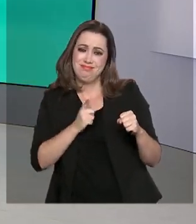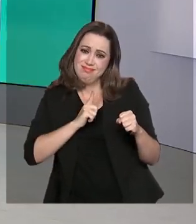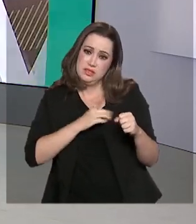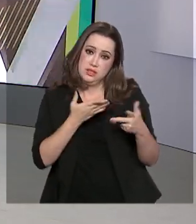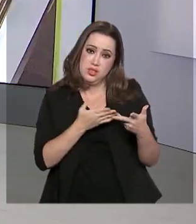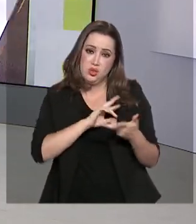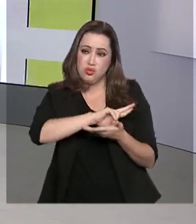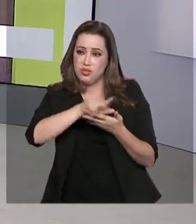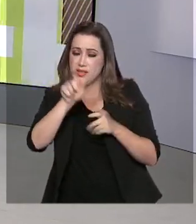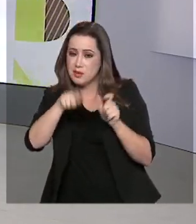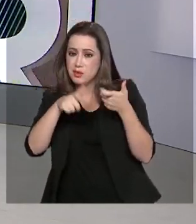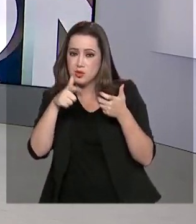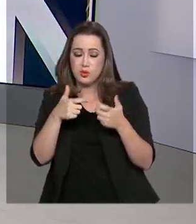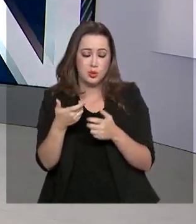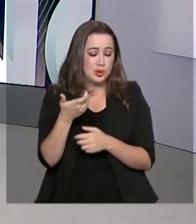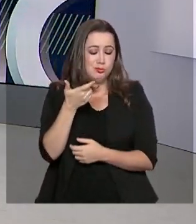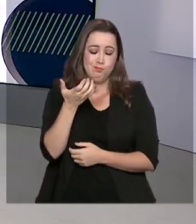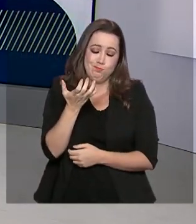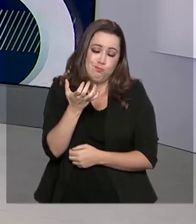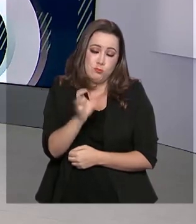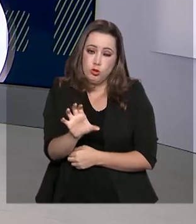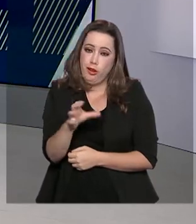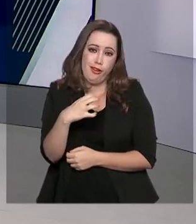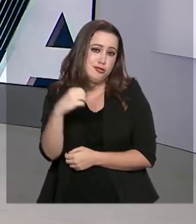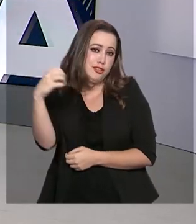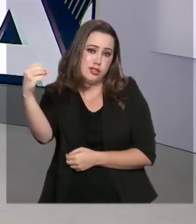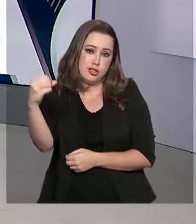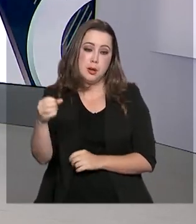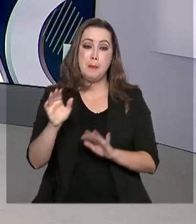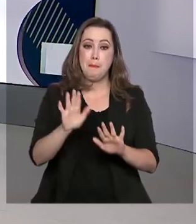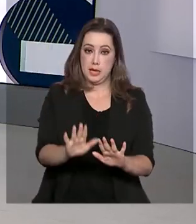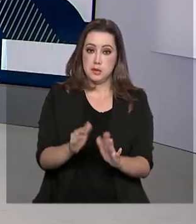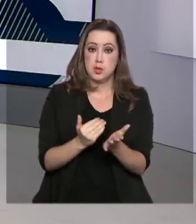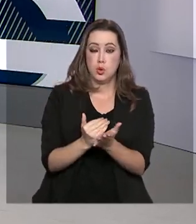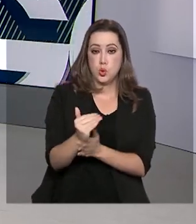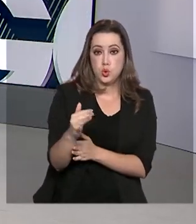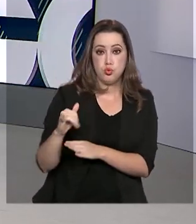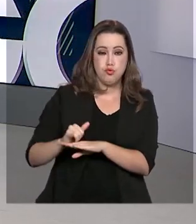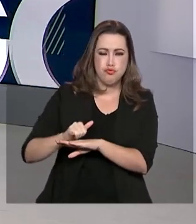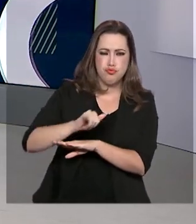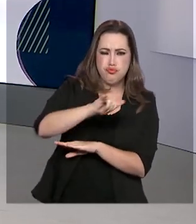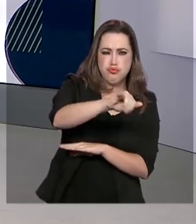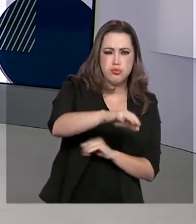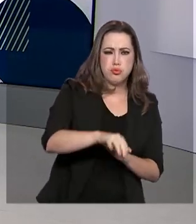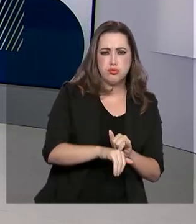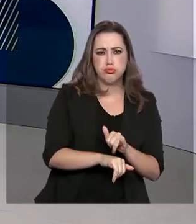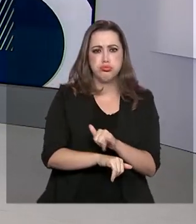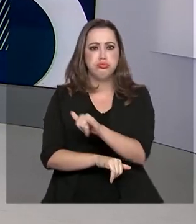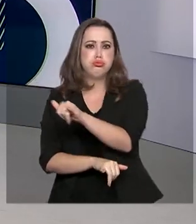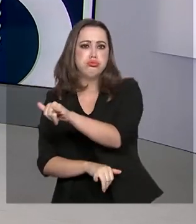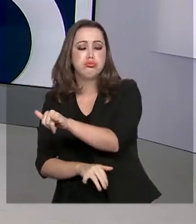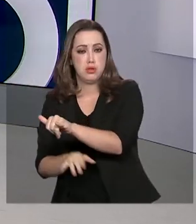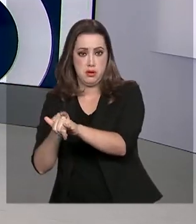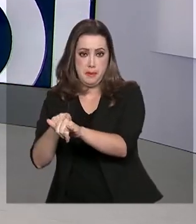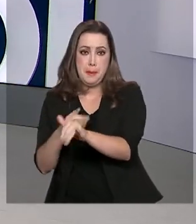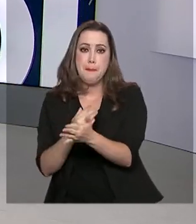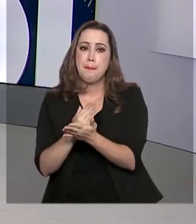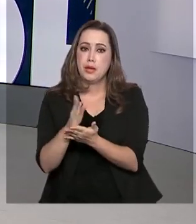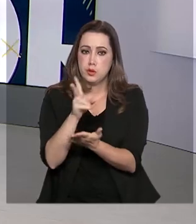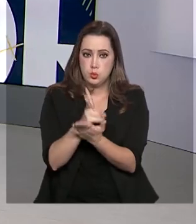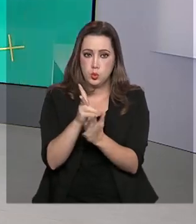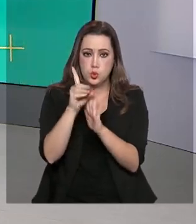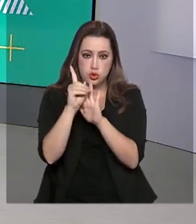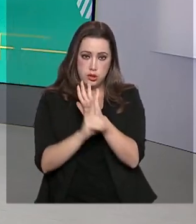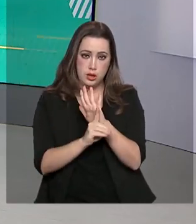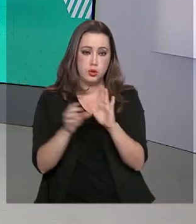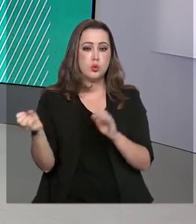viajar e para manter o funcionamento dos serviços do setor aéreo sem abrir mão dos direitos dos passageiros, novas regras estão em